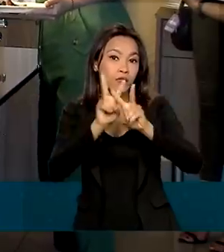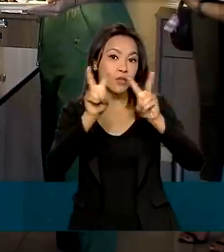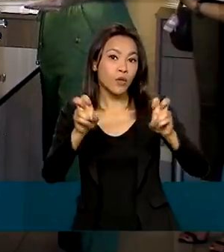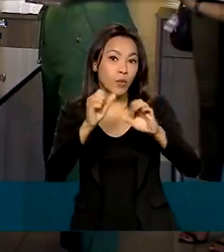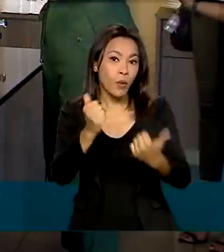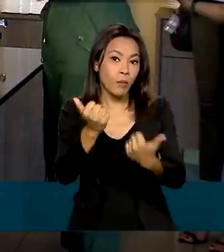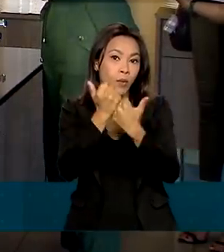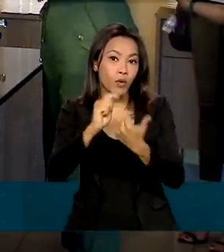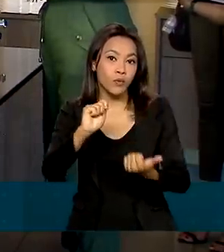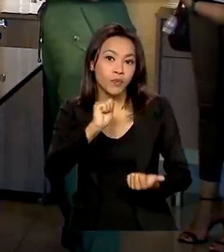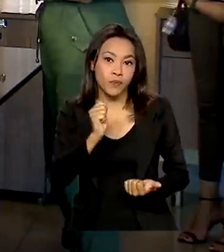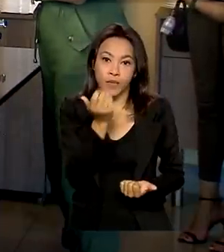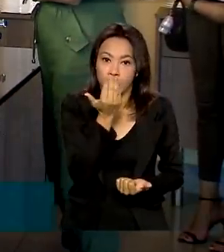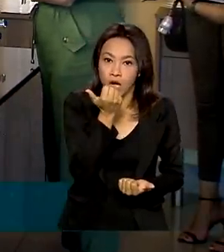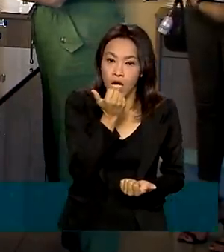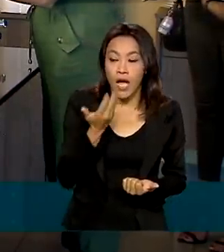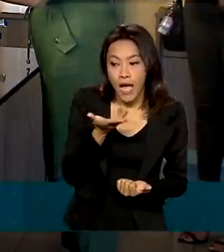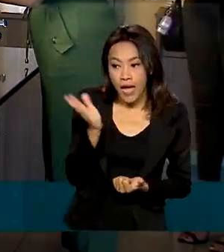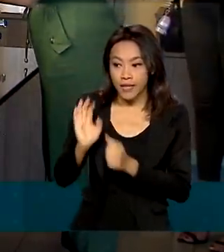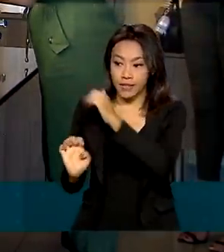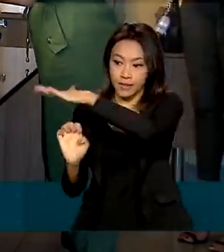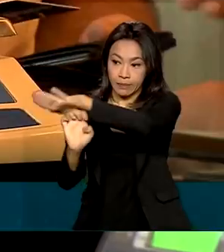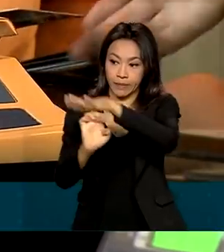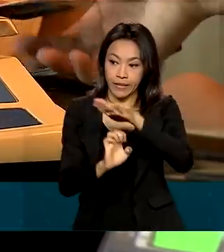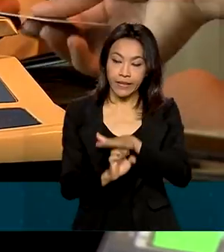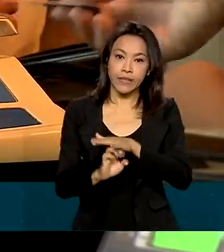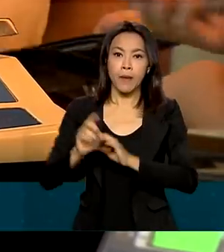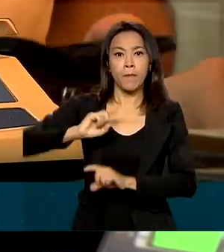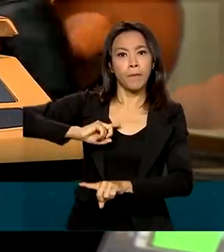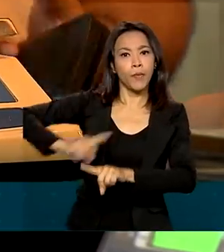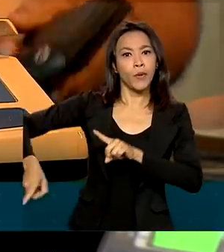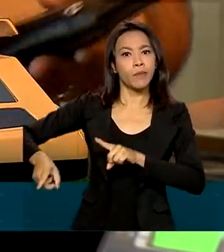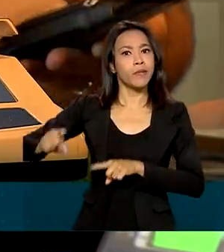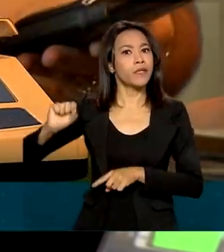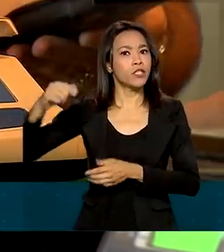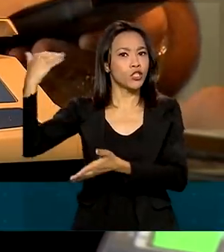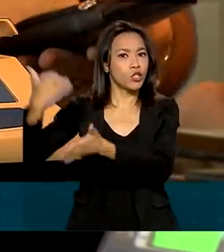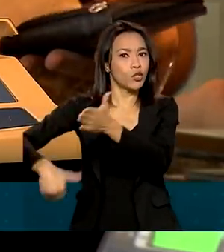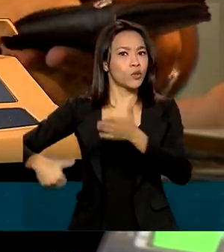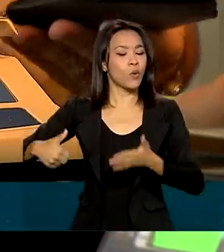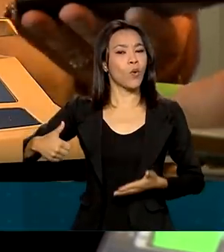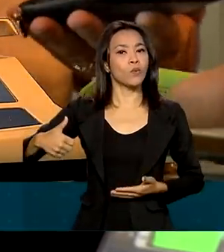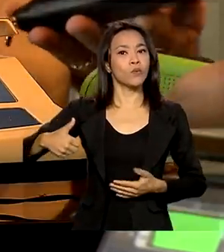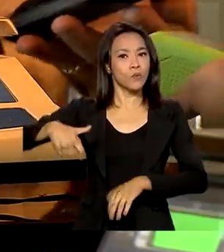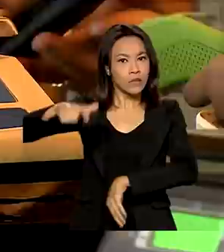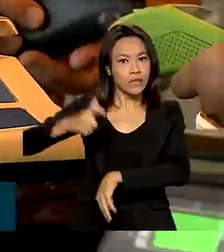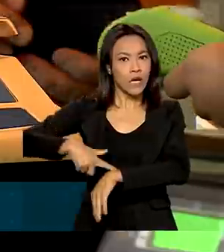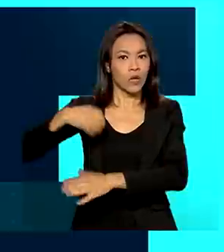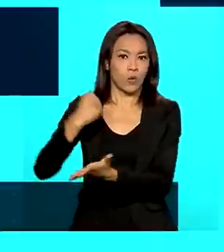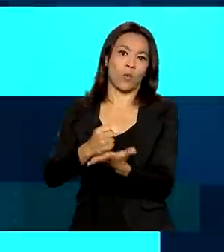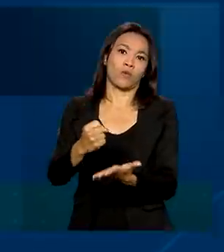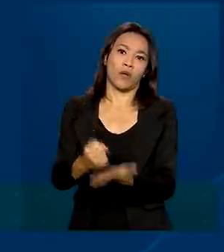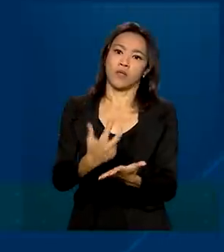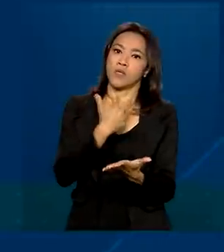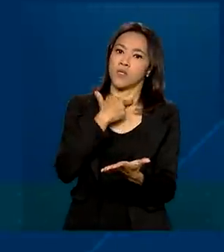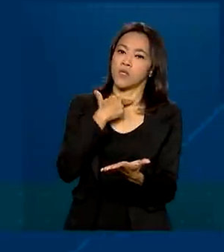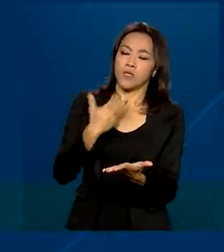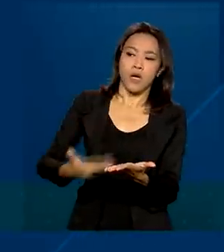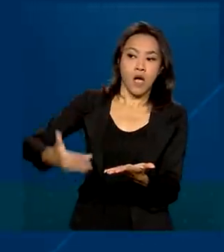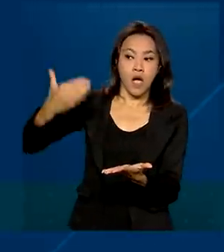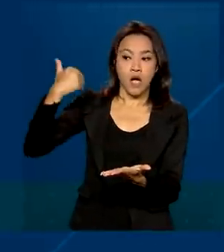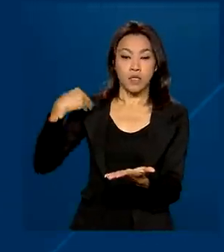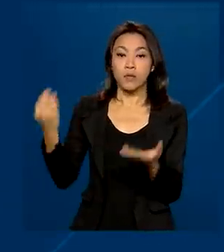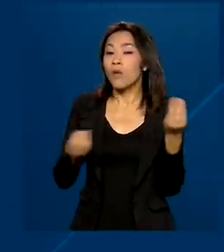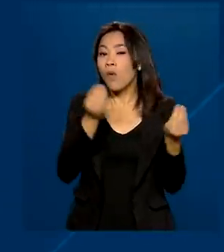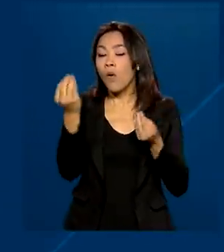A partir de agora, as empresas fornecedoras de ticket estão proibidas de conceder descontos na hora de fechar um contrato. Antes, funcionava